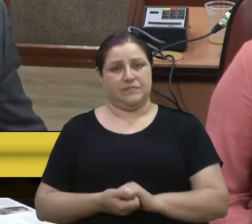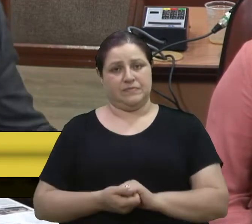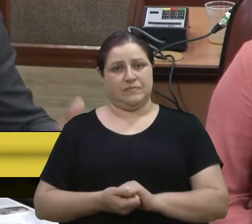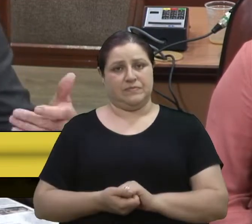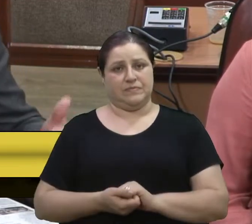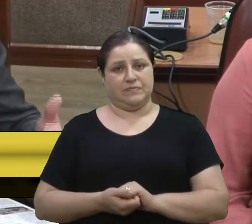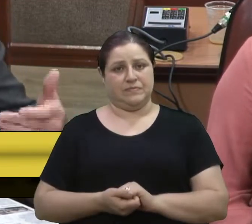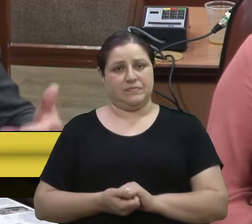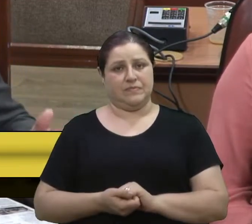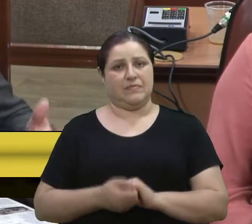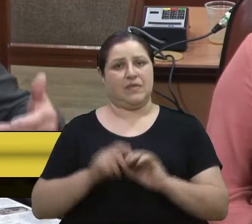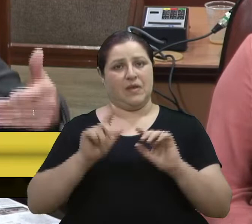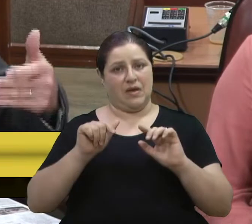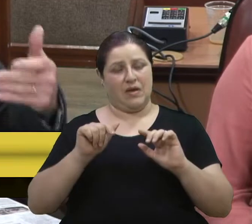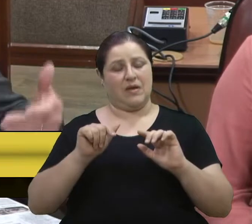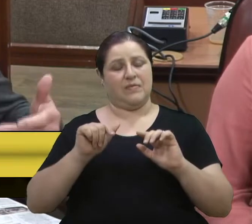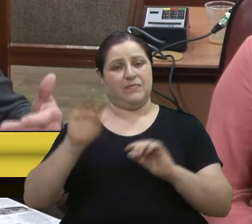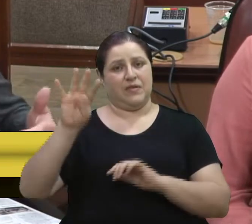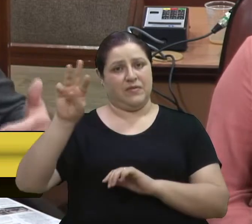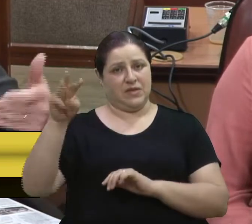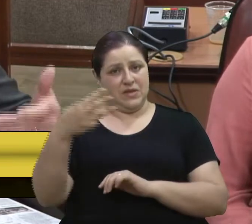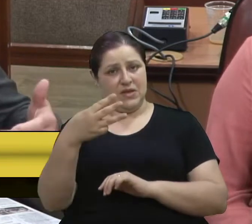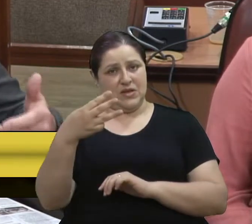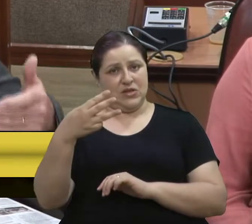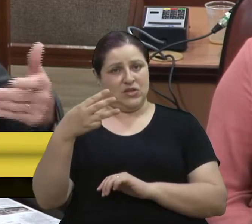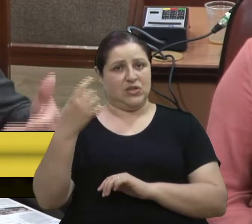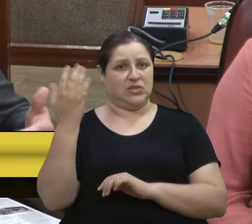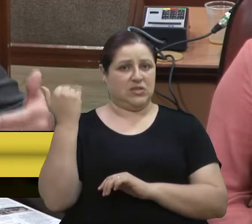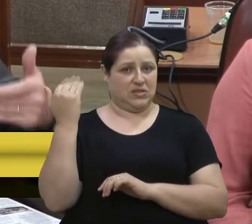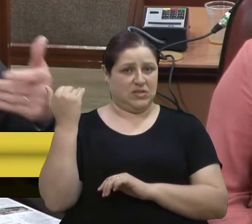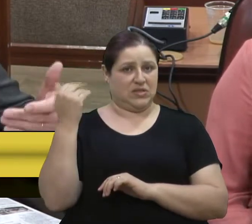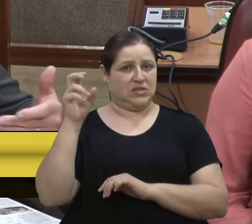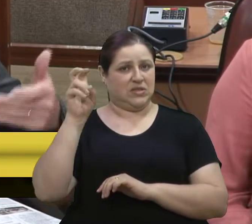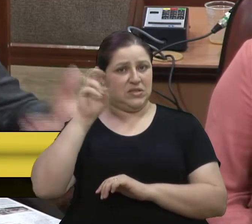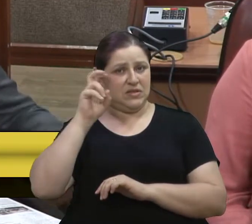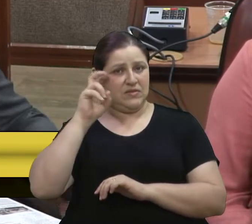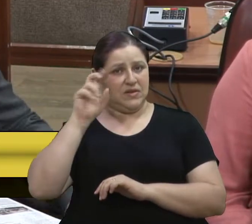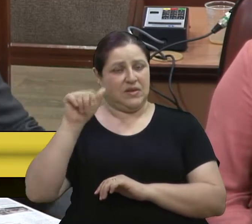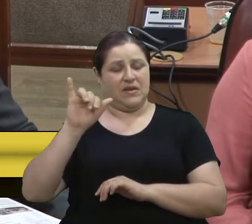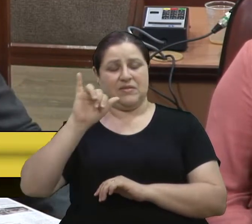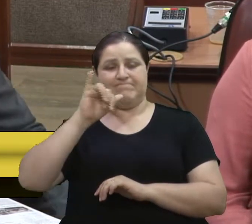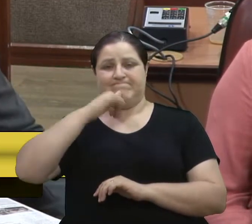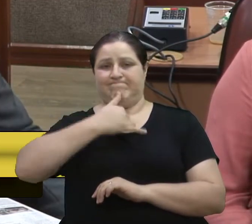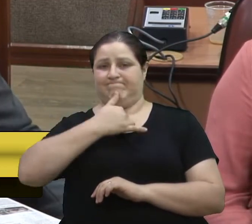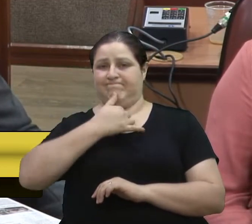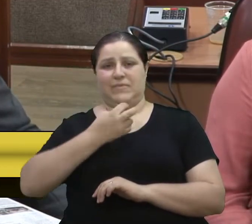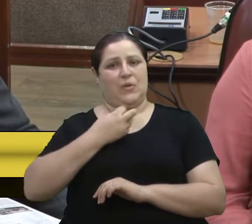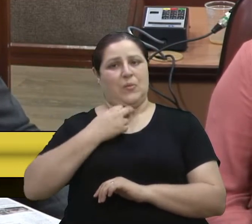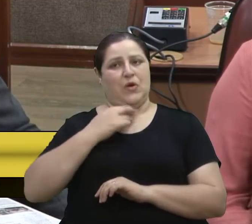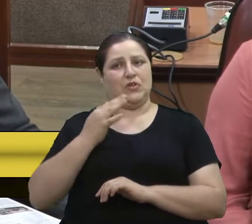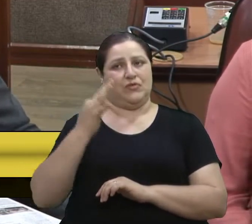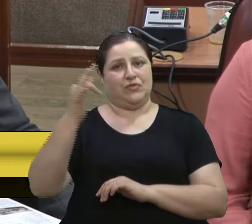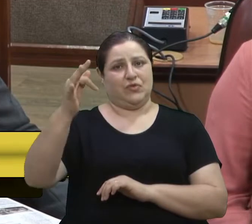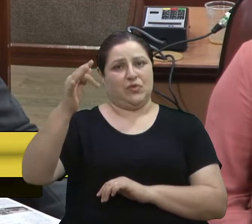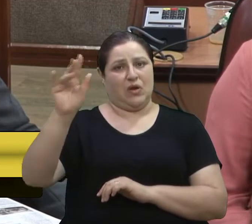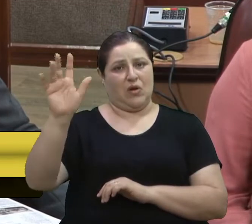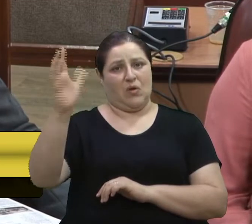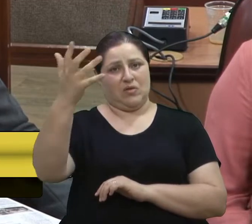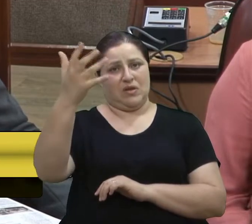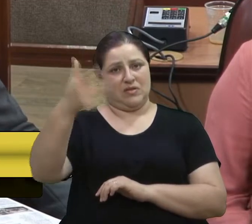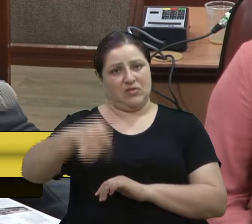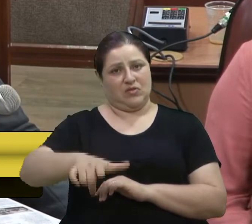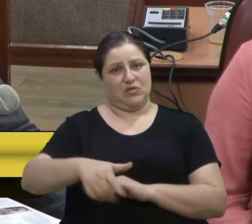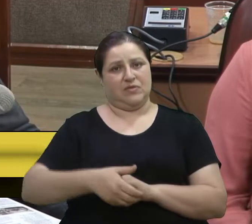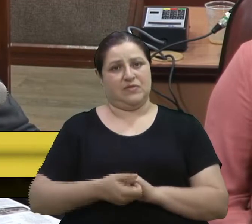início. A atitude da Vizat, na quinta-feira, foi deplorável e não pode mais acontecer. Obrigado. Era isso. Nós